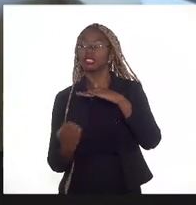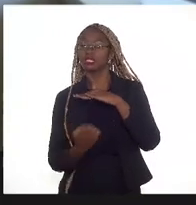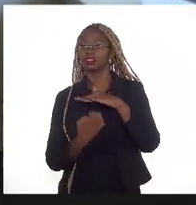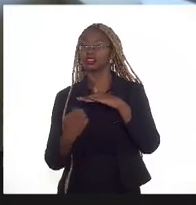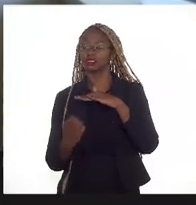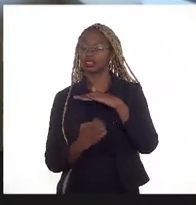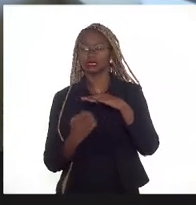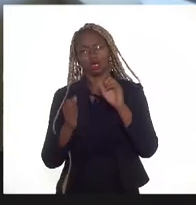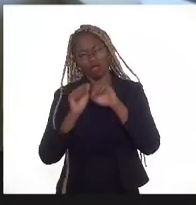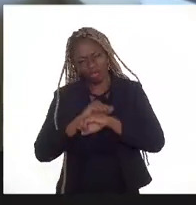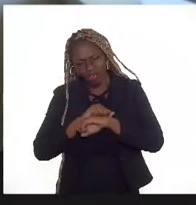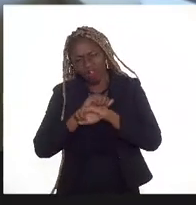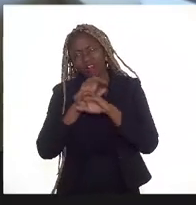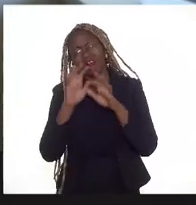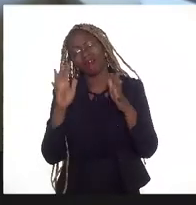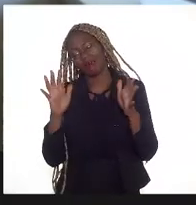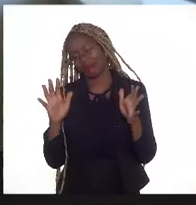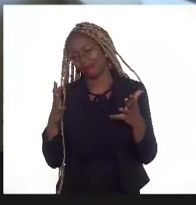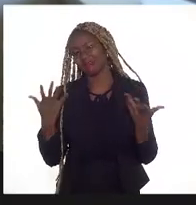evidentemente